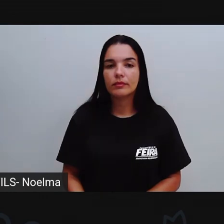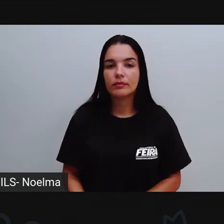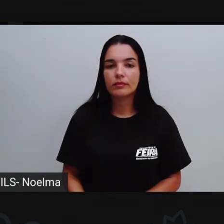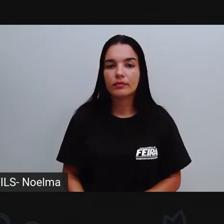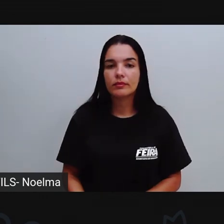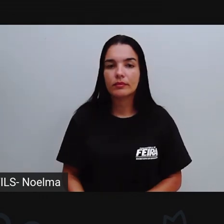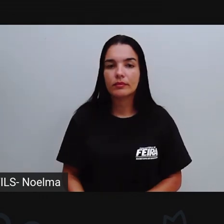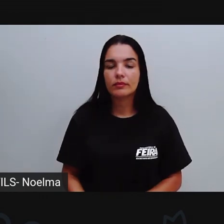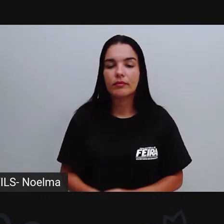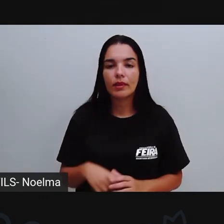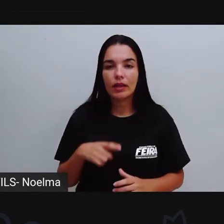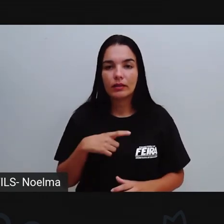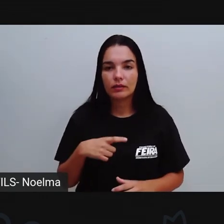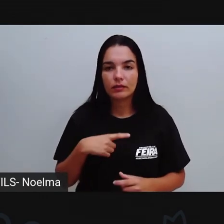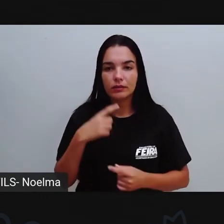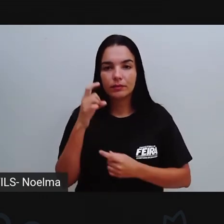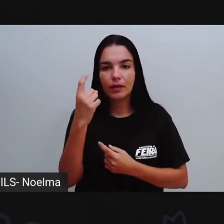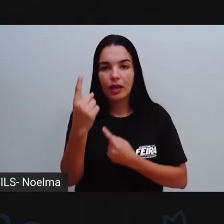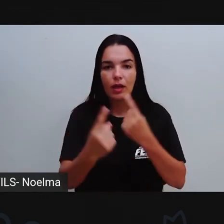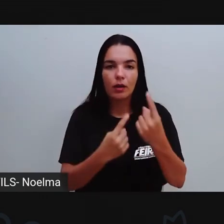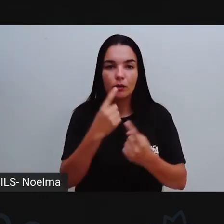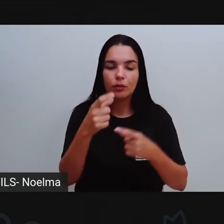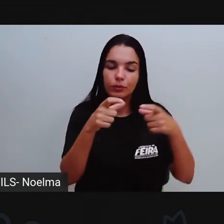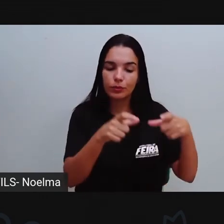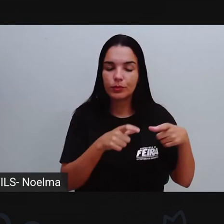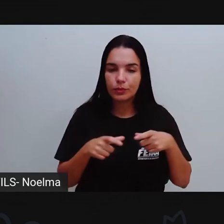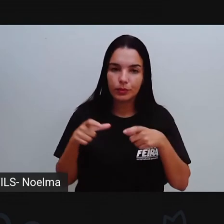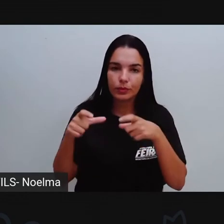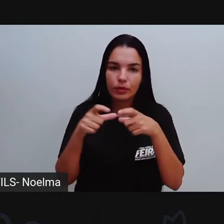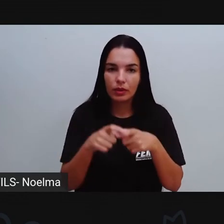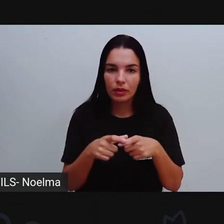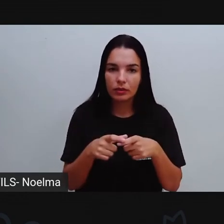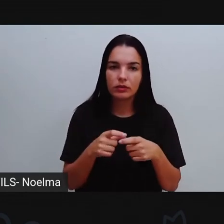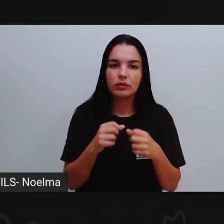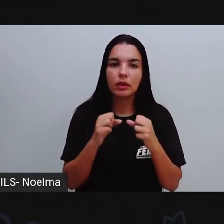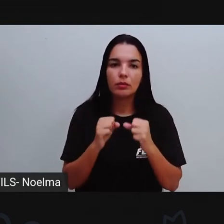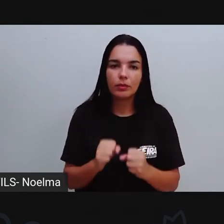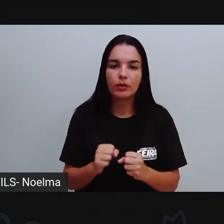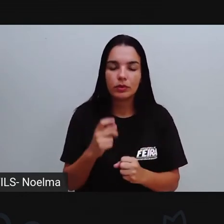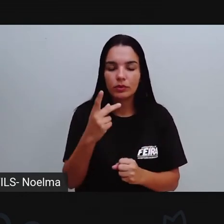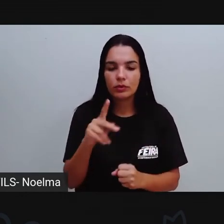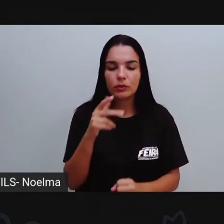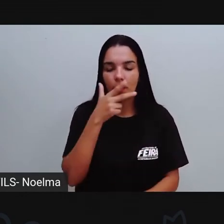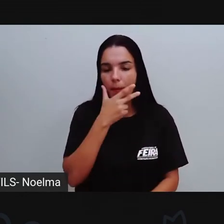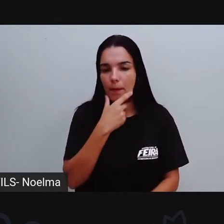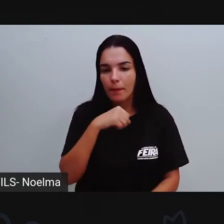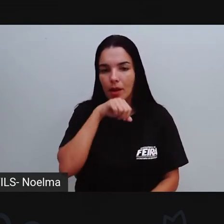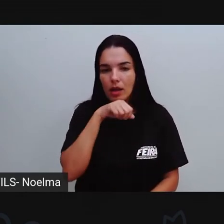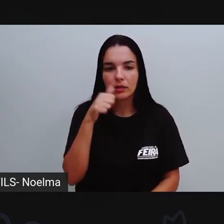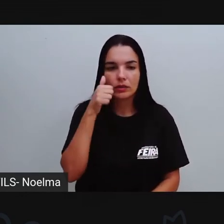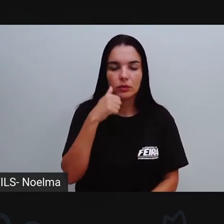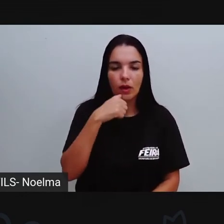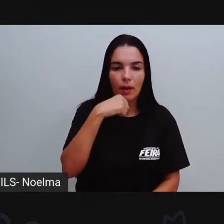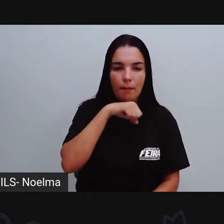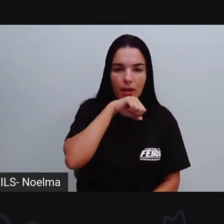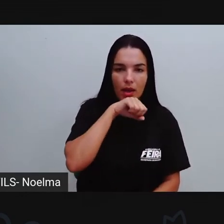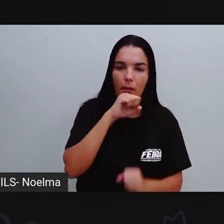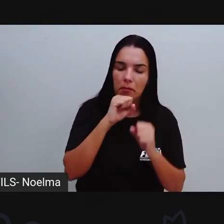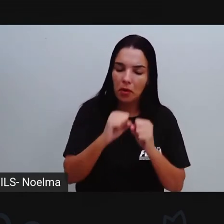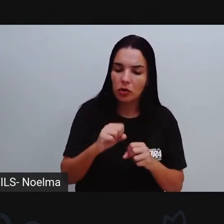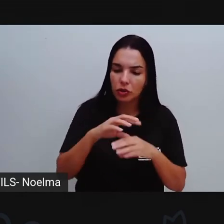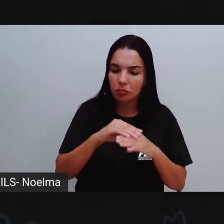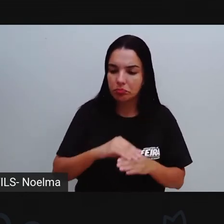ele tem aqui vários pontos de coleta onde você, ou seu pai, sua mãe, a pessoa que mora com você pode estar